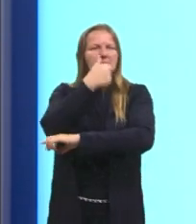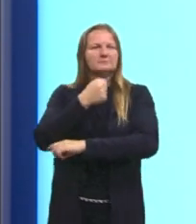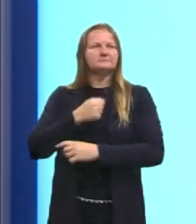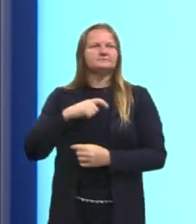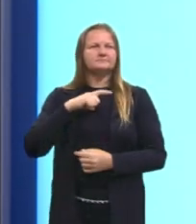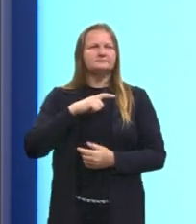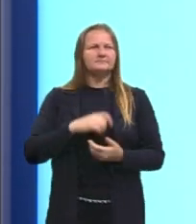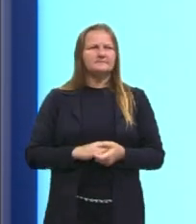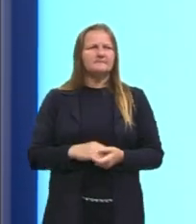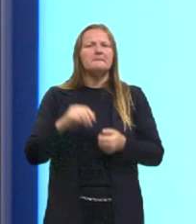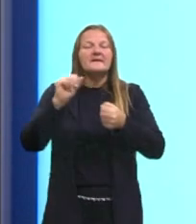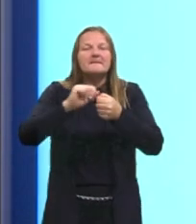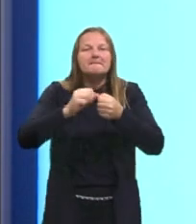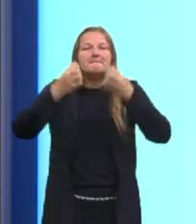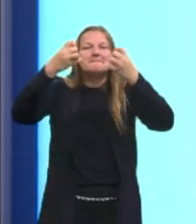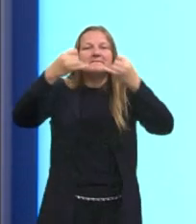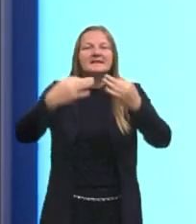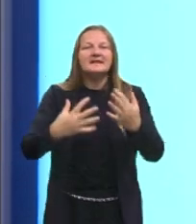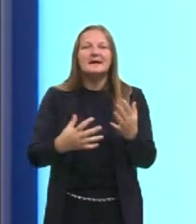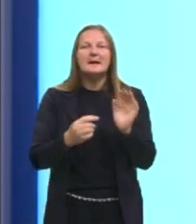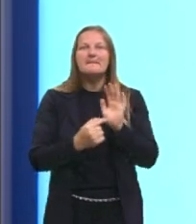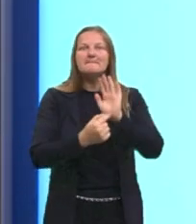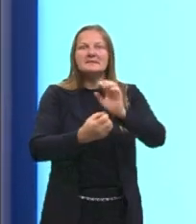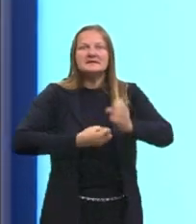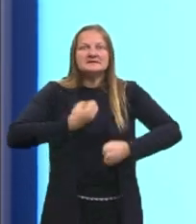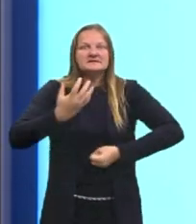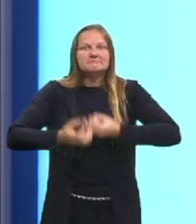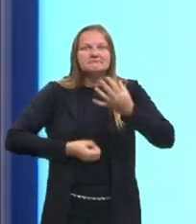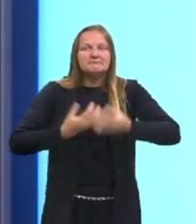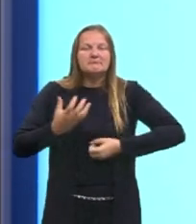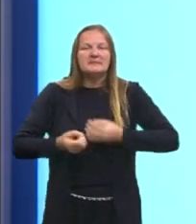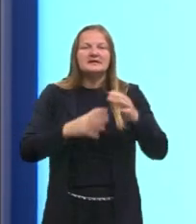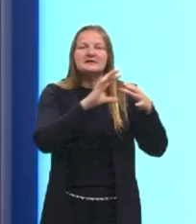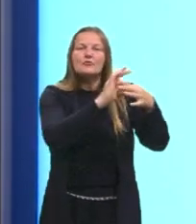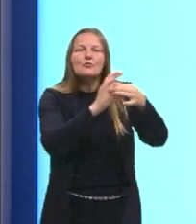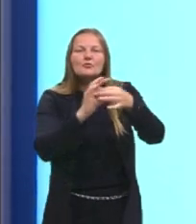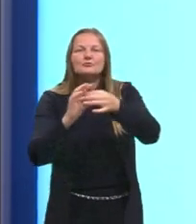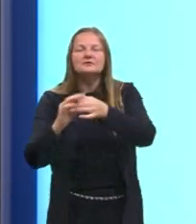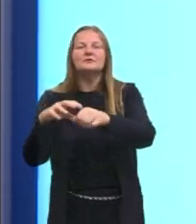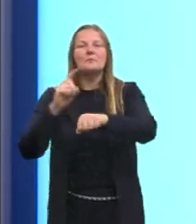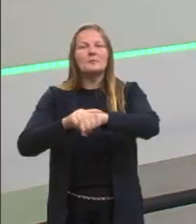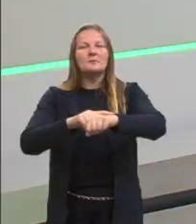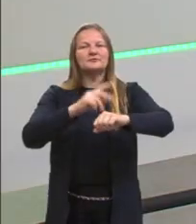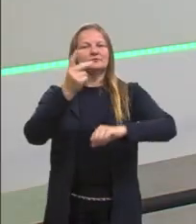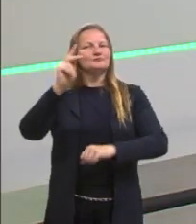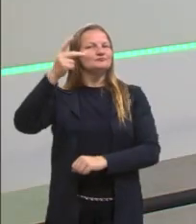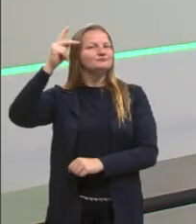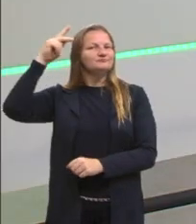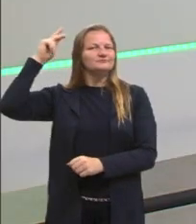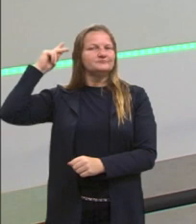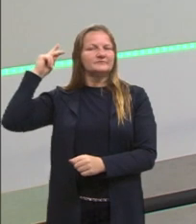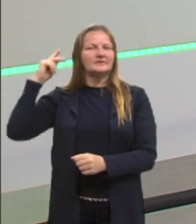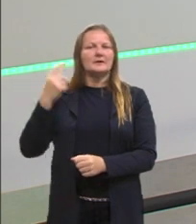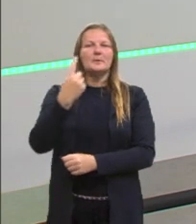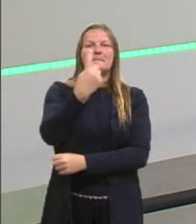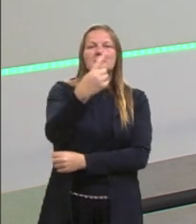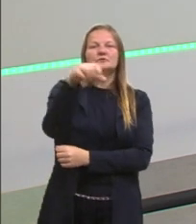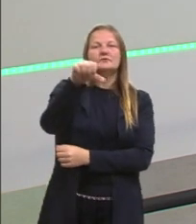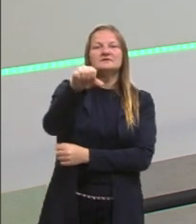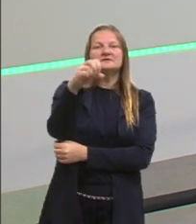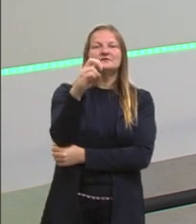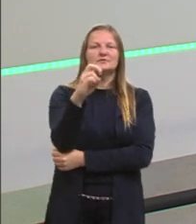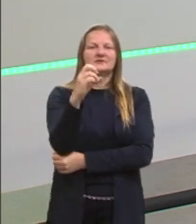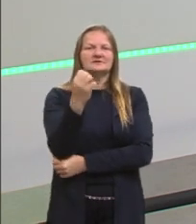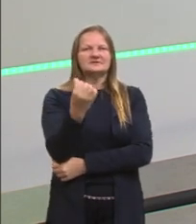da... Quer dizer, fala, essa obra, ela fala, ela contextualiza esse momento da história. Ela é uma obra de 1956.